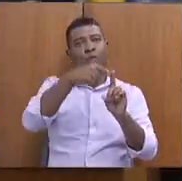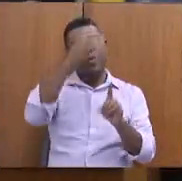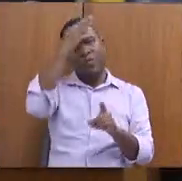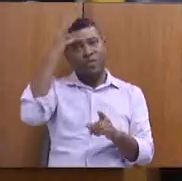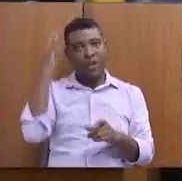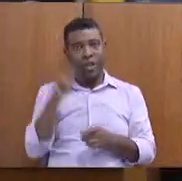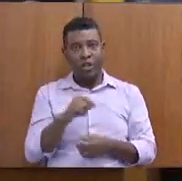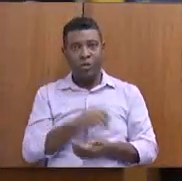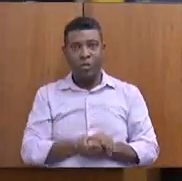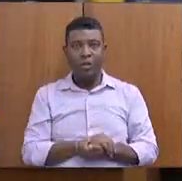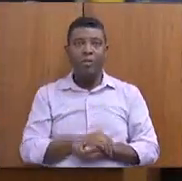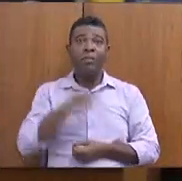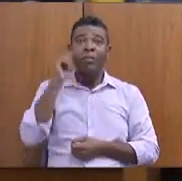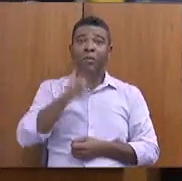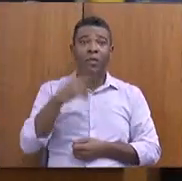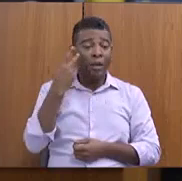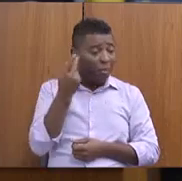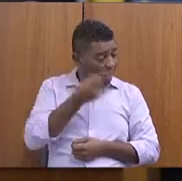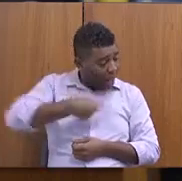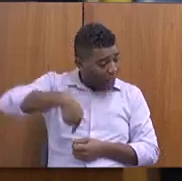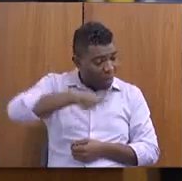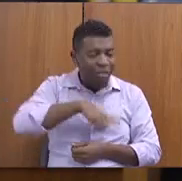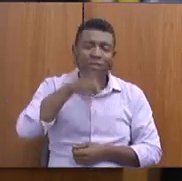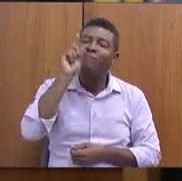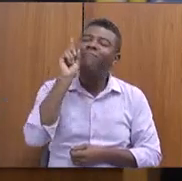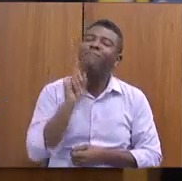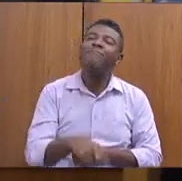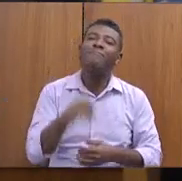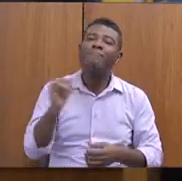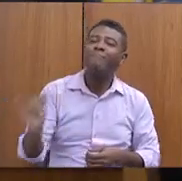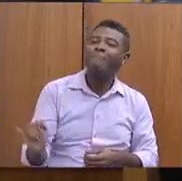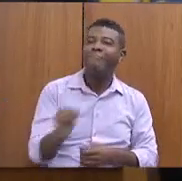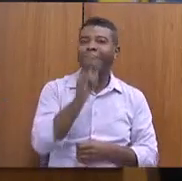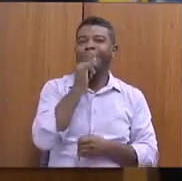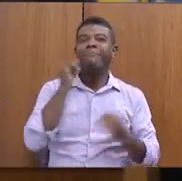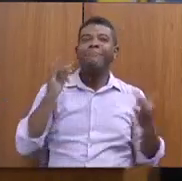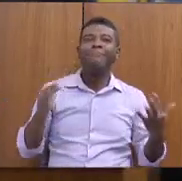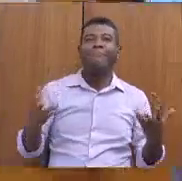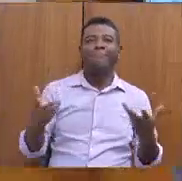e isso possivelmente será replicado... O quê? Amazon, Amazon? Amazon, Amazon.